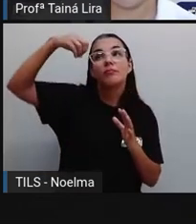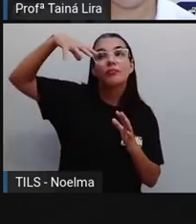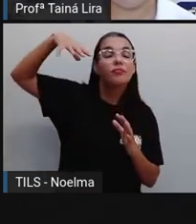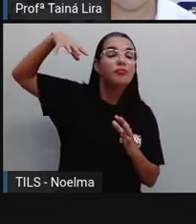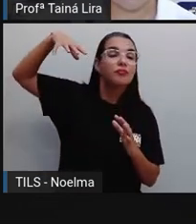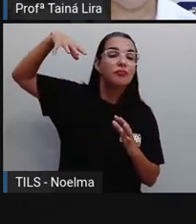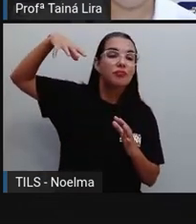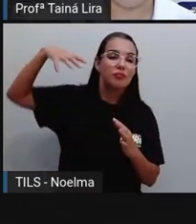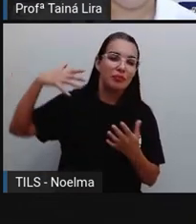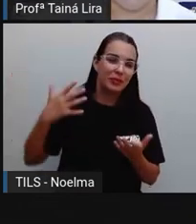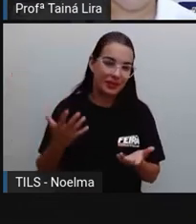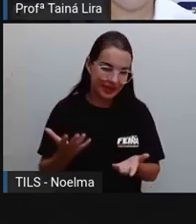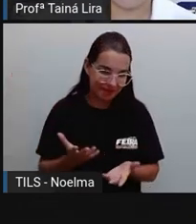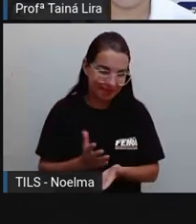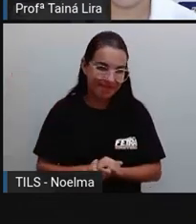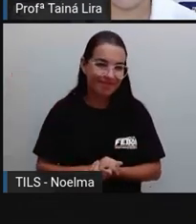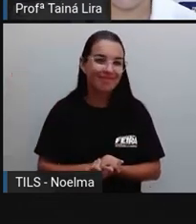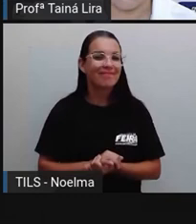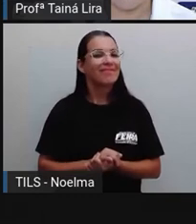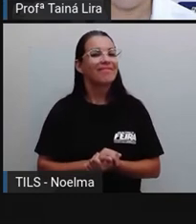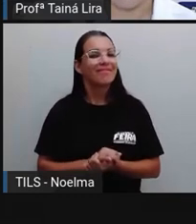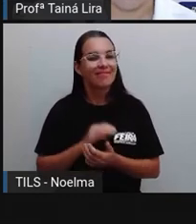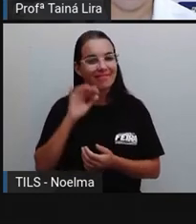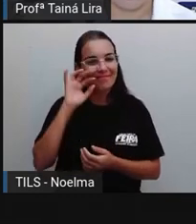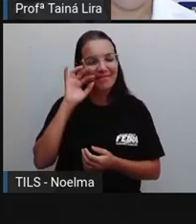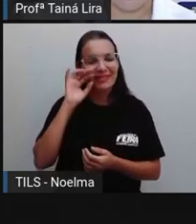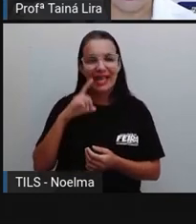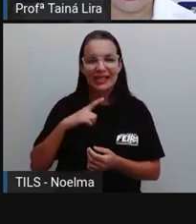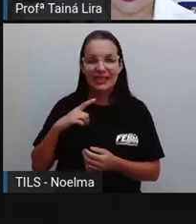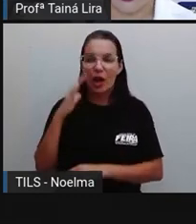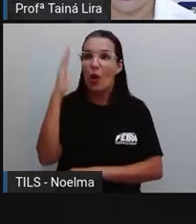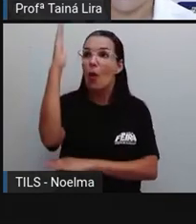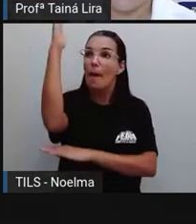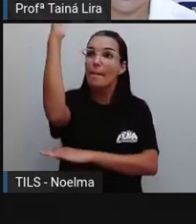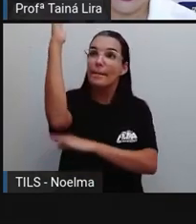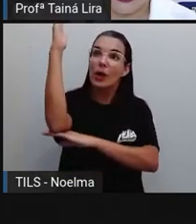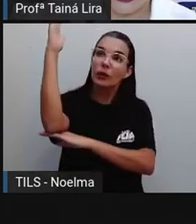não é a energia da nossa casa, mas a energia da luz do poste, né?